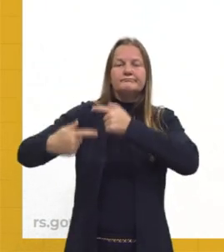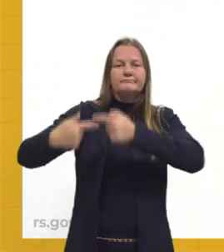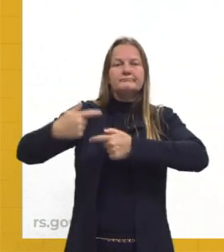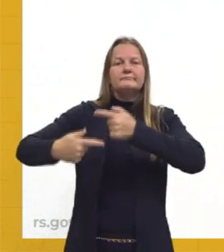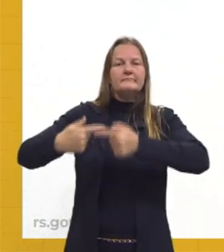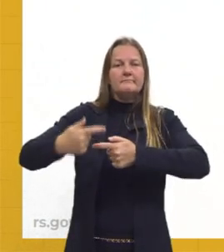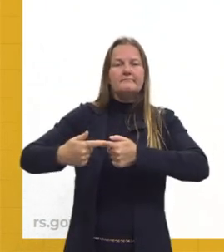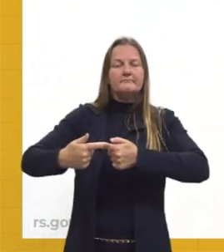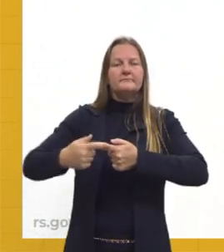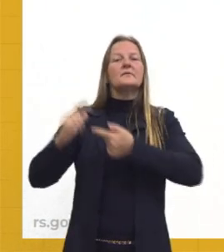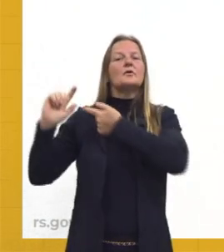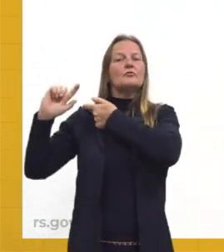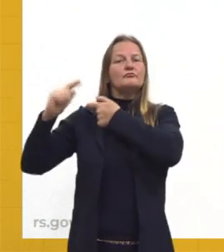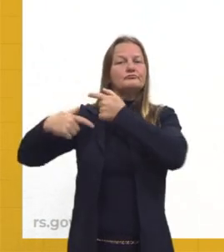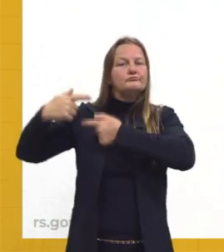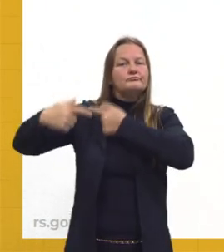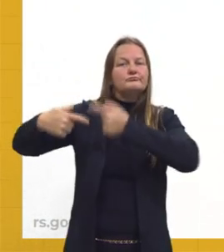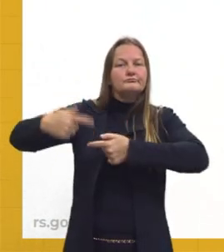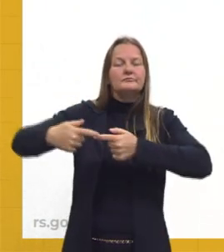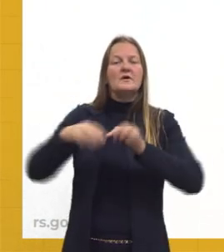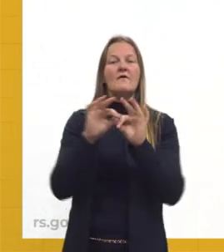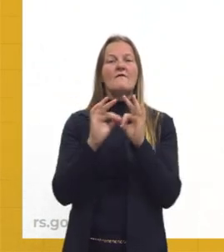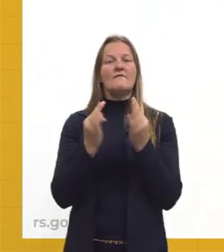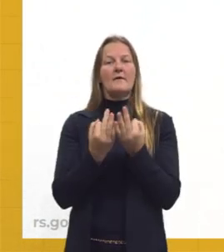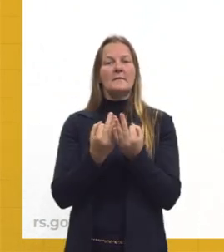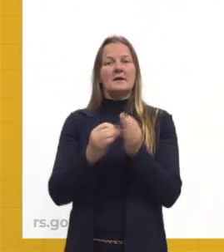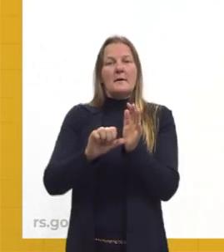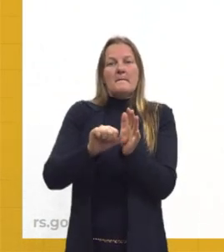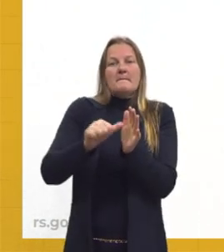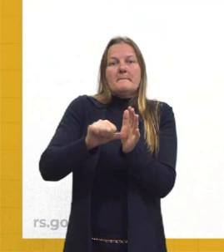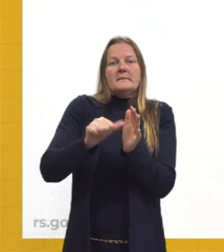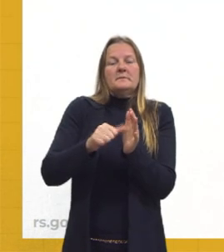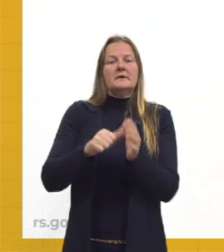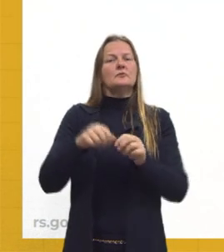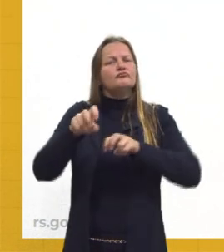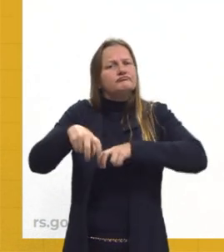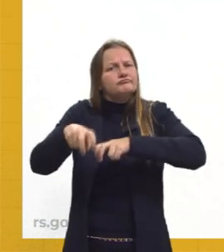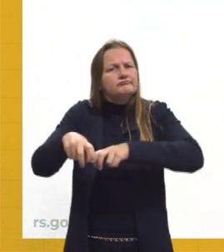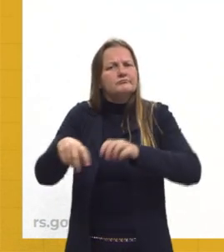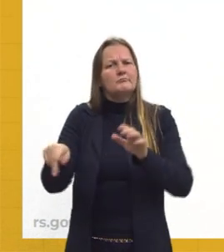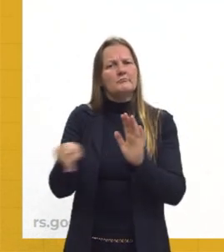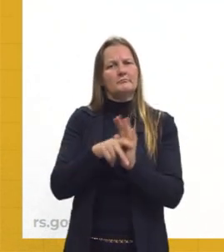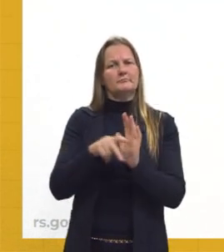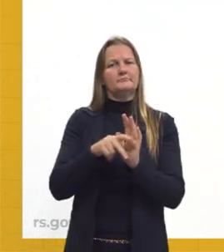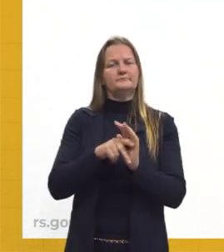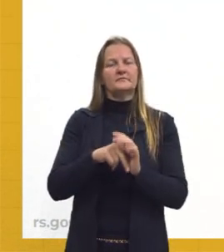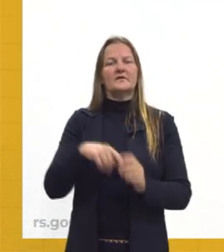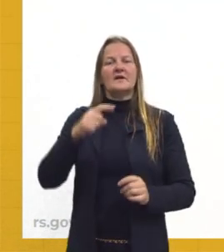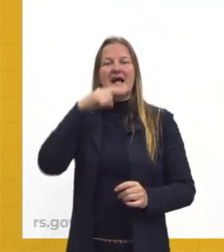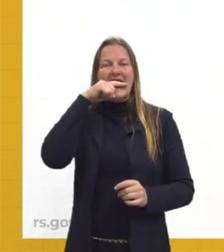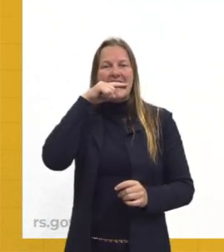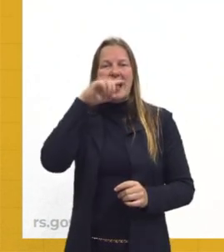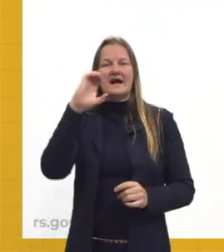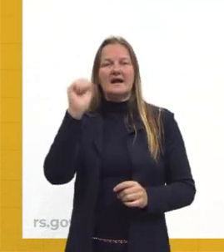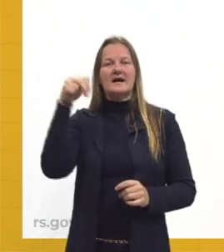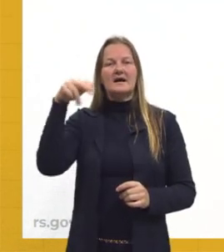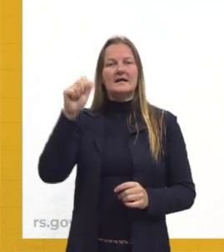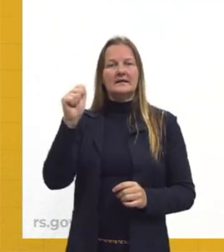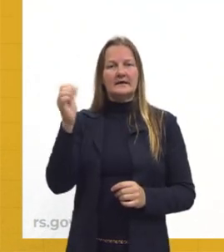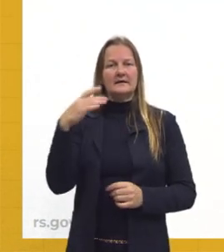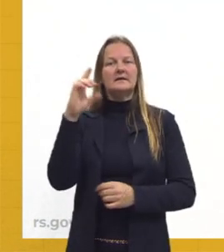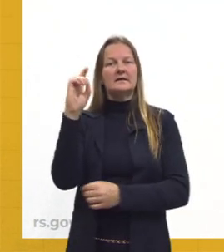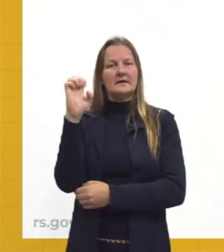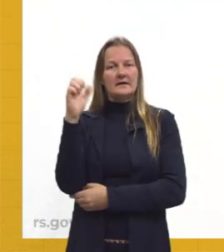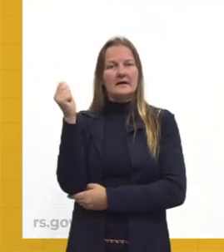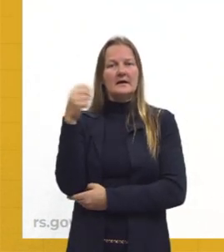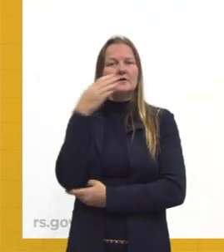ficando ali na questão da família. E o primeiro grande cultivo, a gente sabe, que foi a cana de açúcar, né, o ciclo